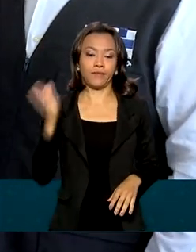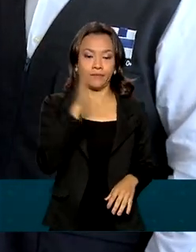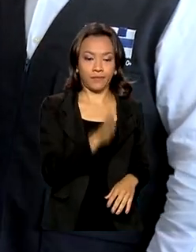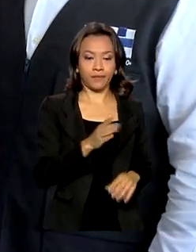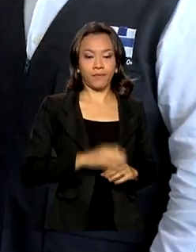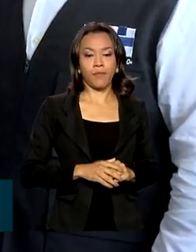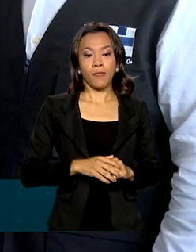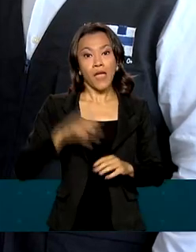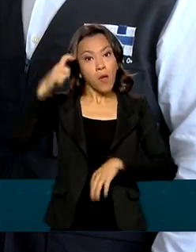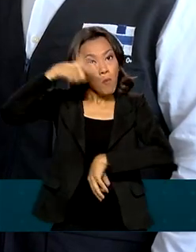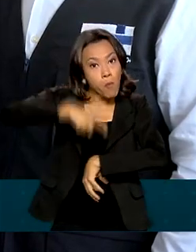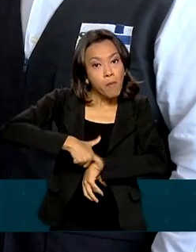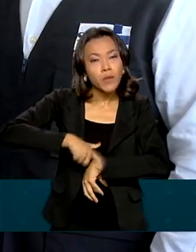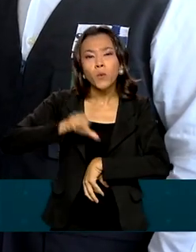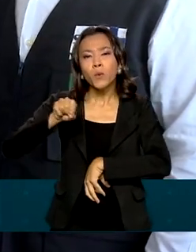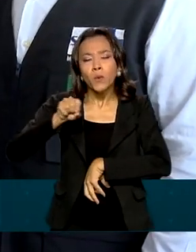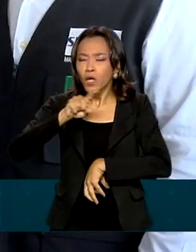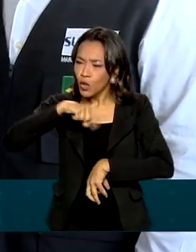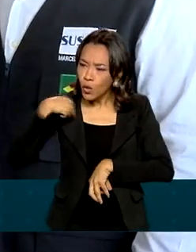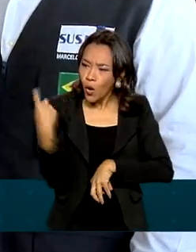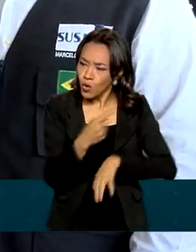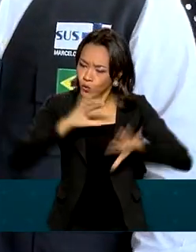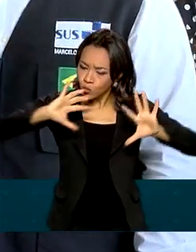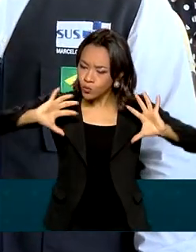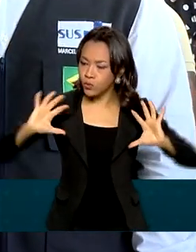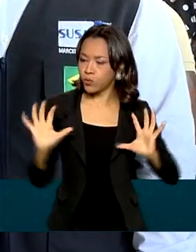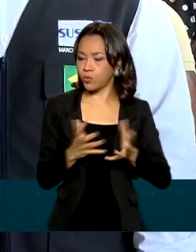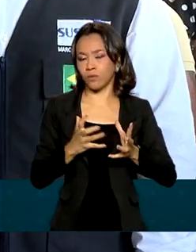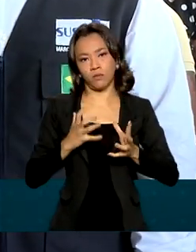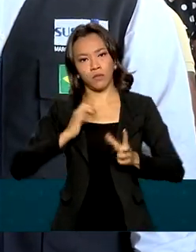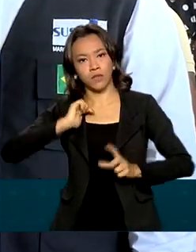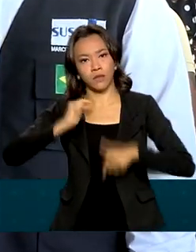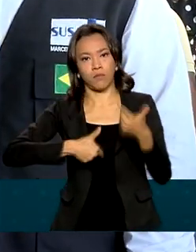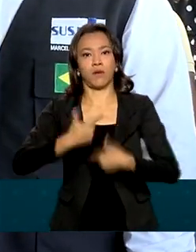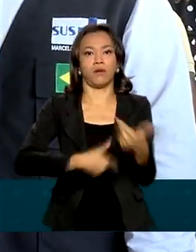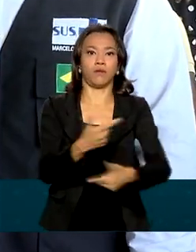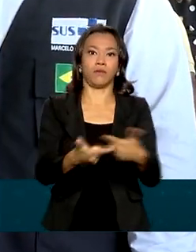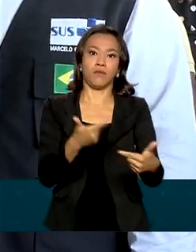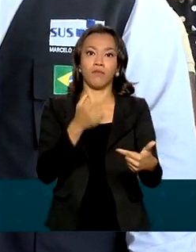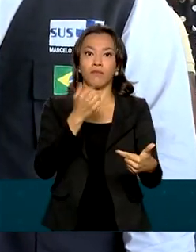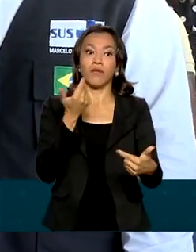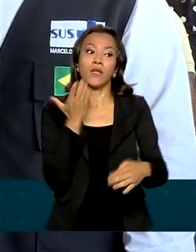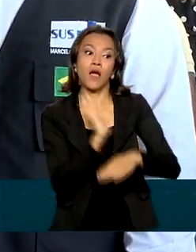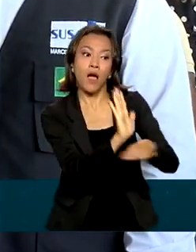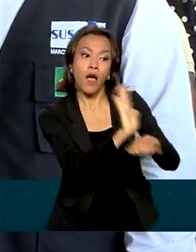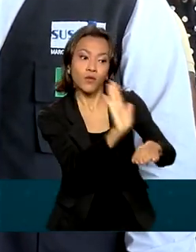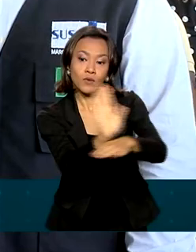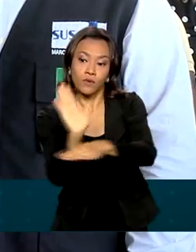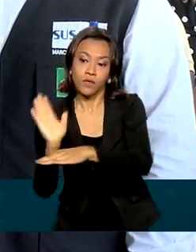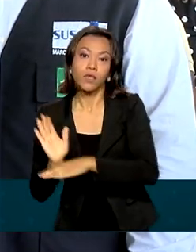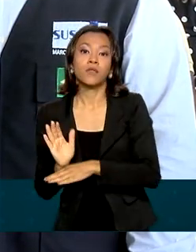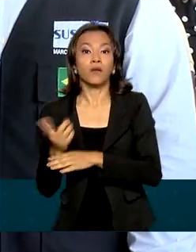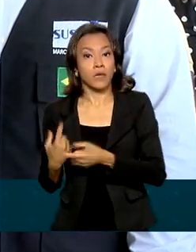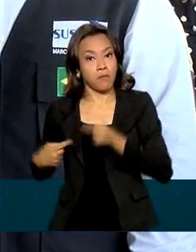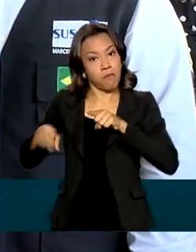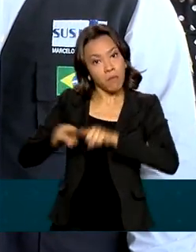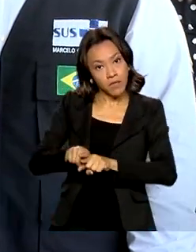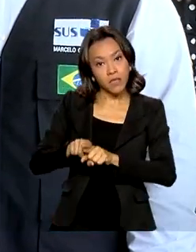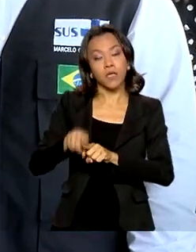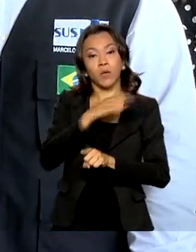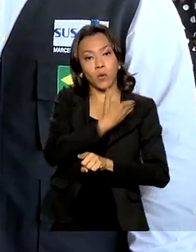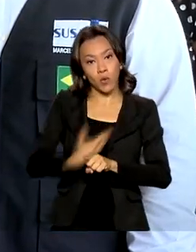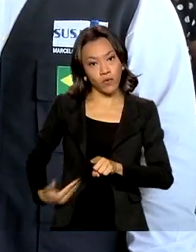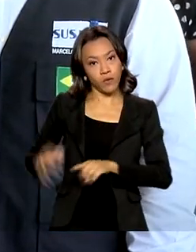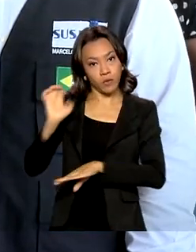todos estarmos juntos, trabalhando por aqueles que mais precisam. É isso que nós estamos fazendo, em parceria com o governo do estado, com os gestores